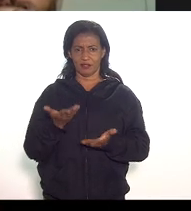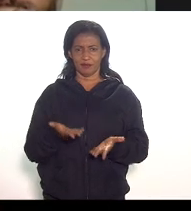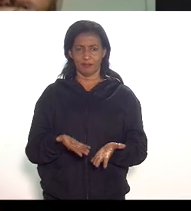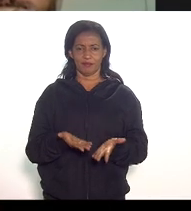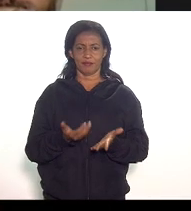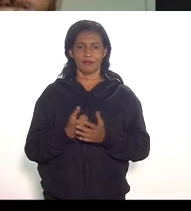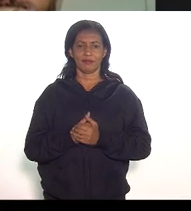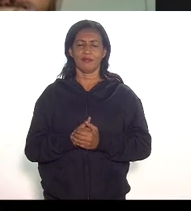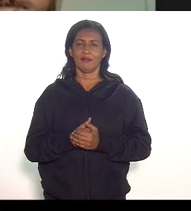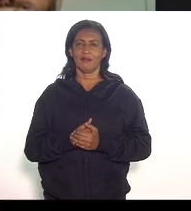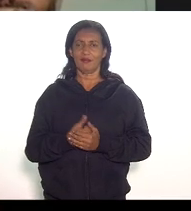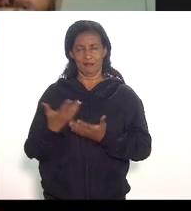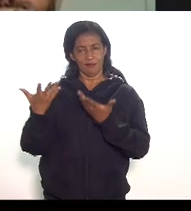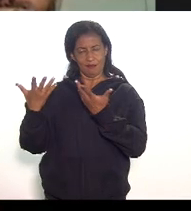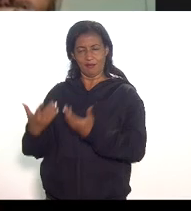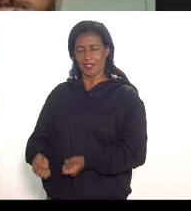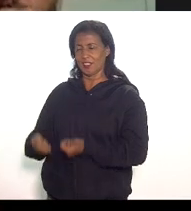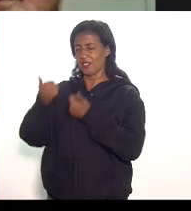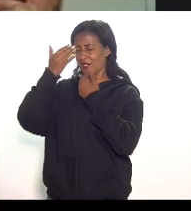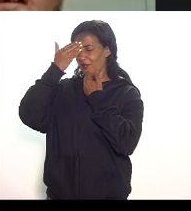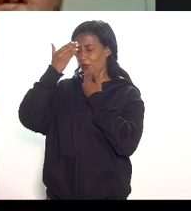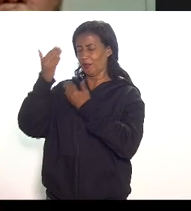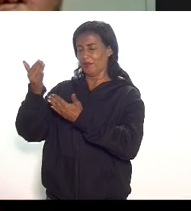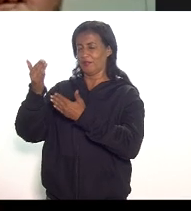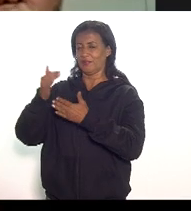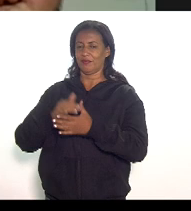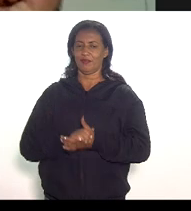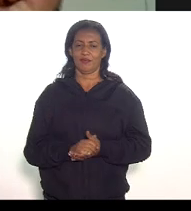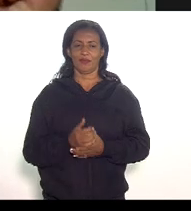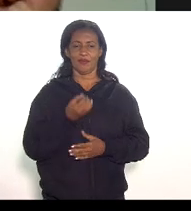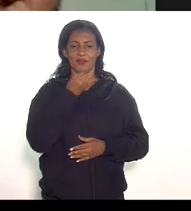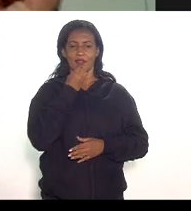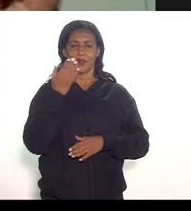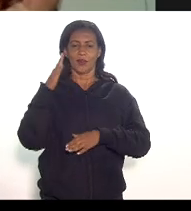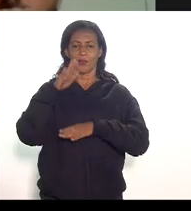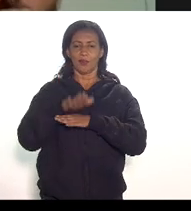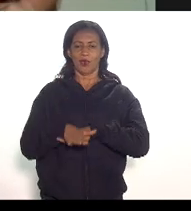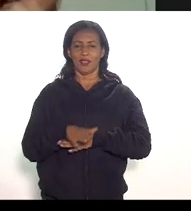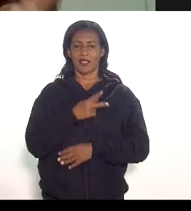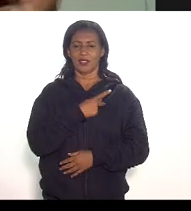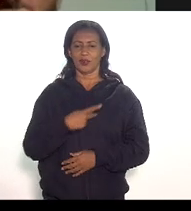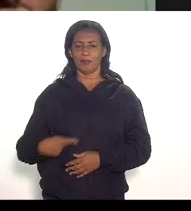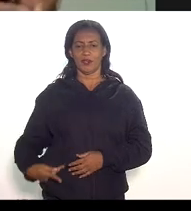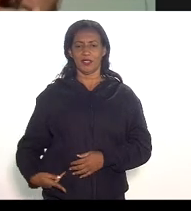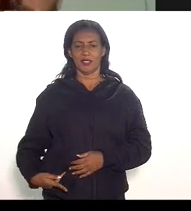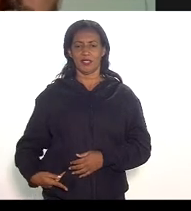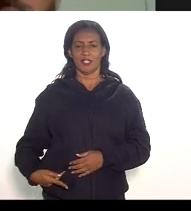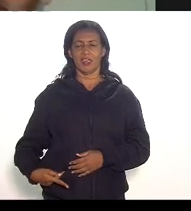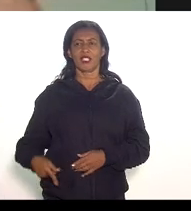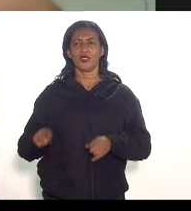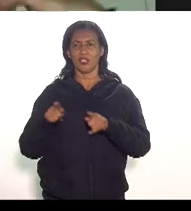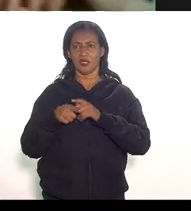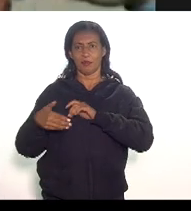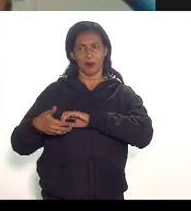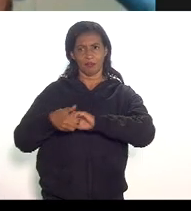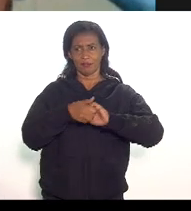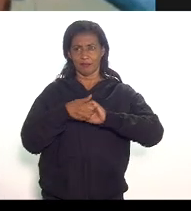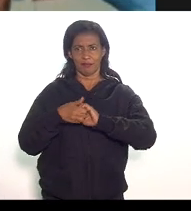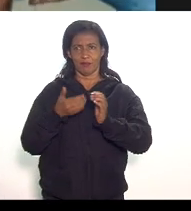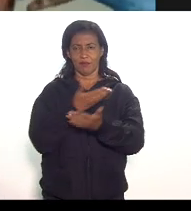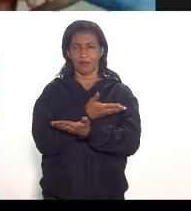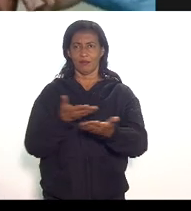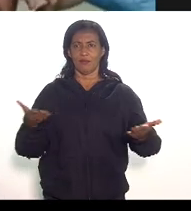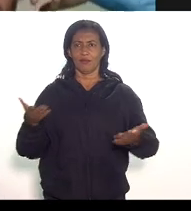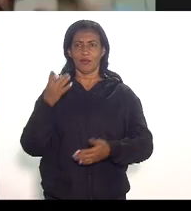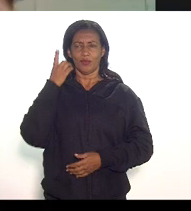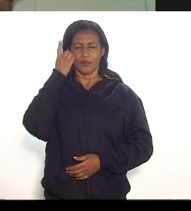quero sim presidente obrigado boa tarde presidente em de quem também cumprimento os demais deputados e